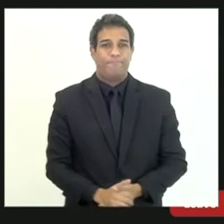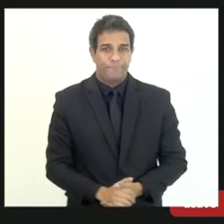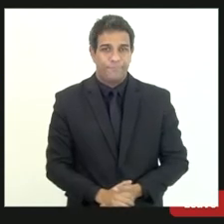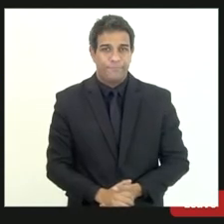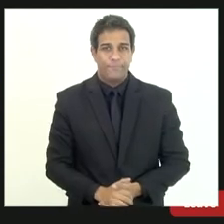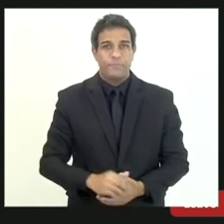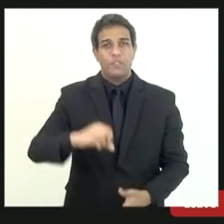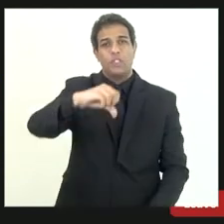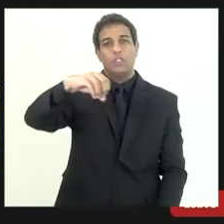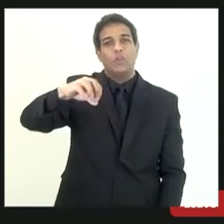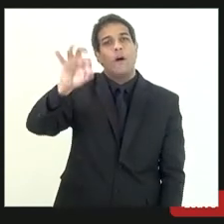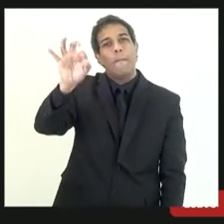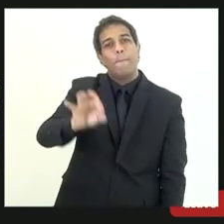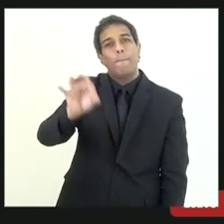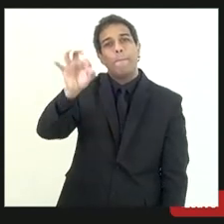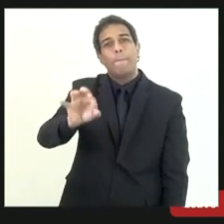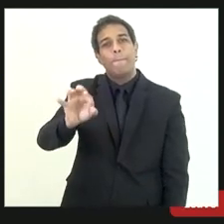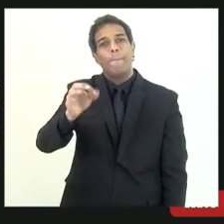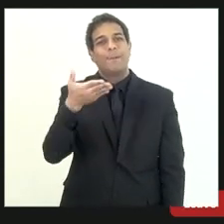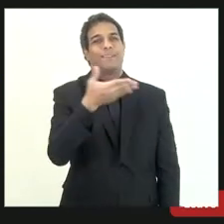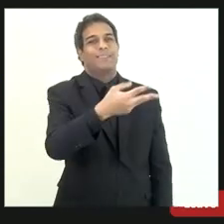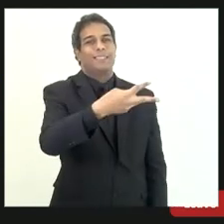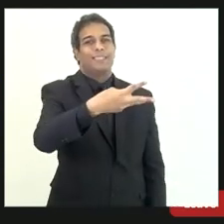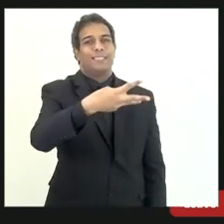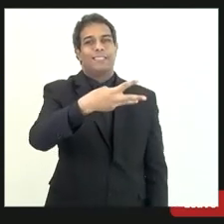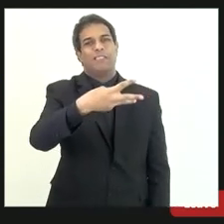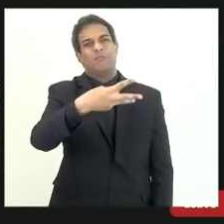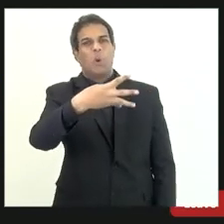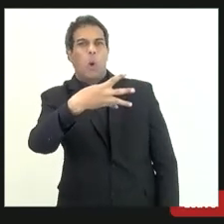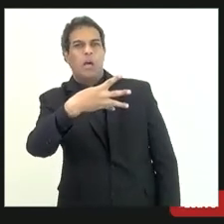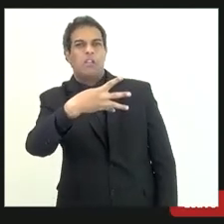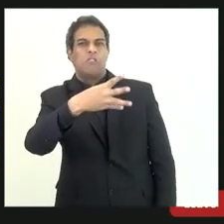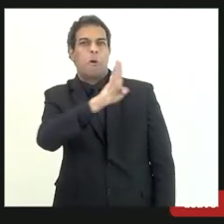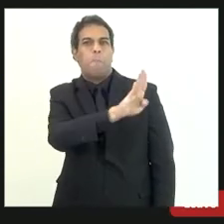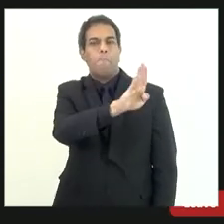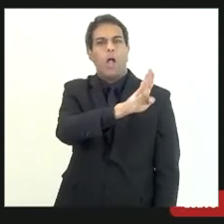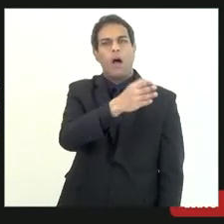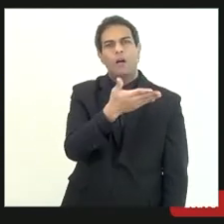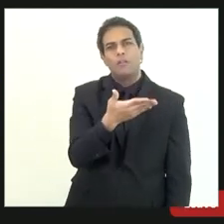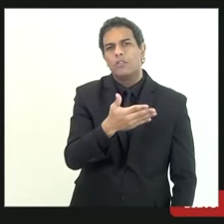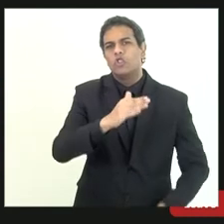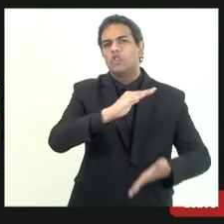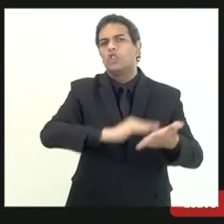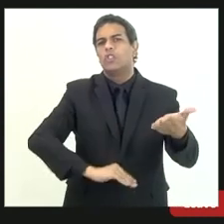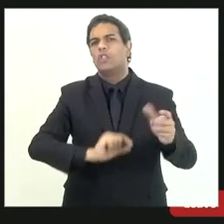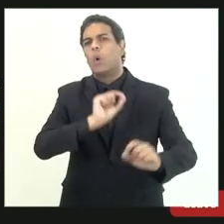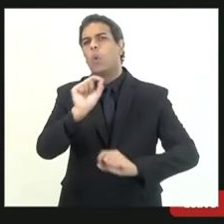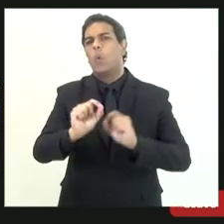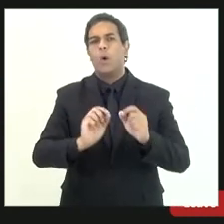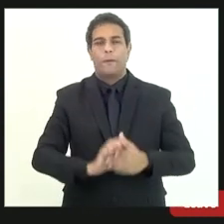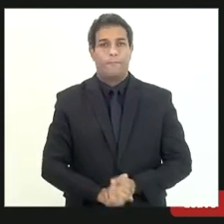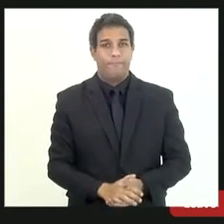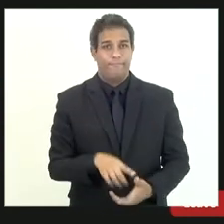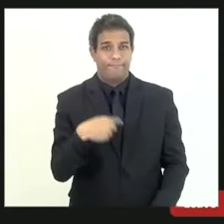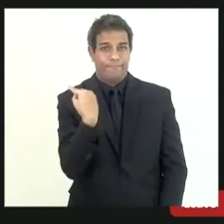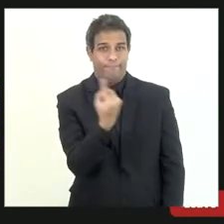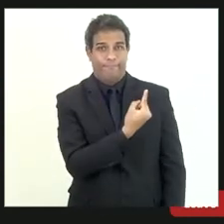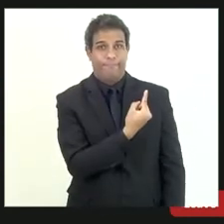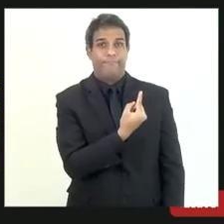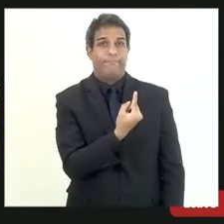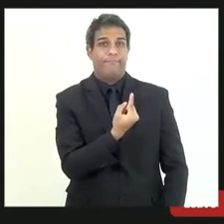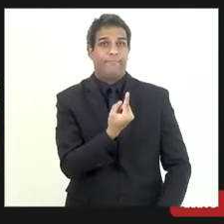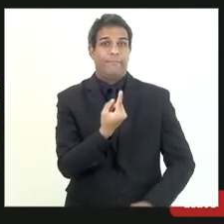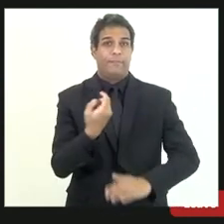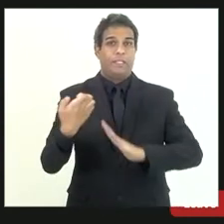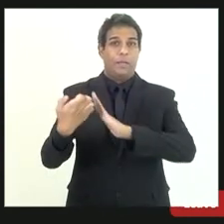90% de 33 bilhões 34 arredondando nós tiramos as empresas